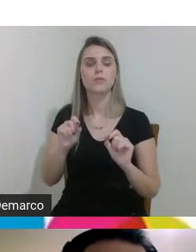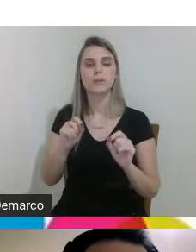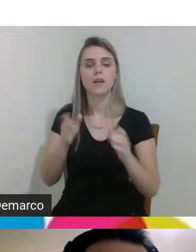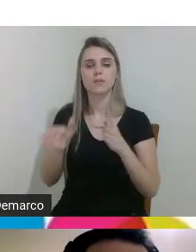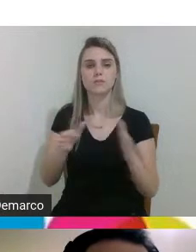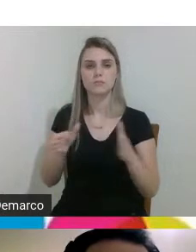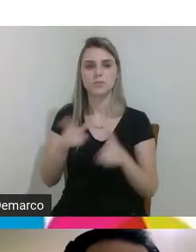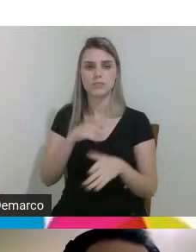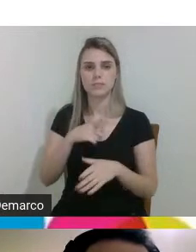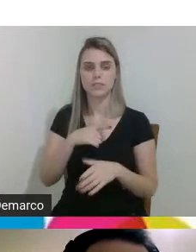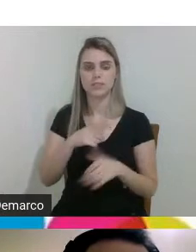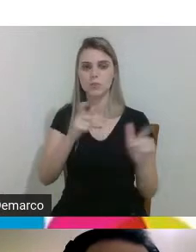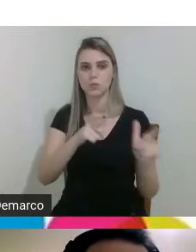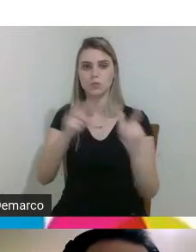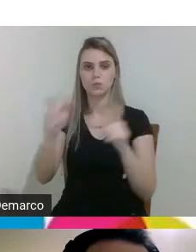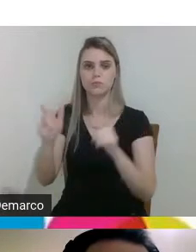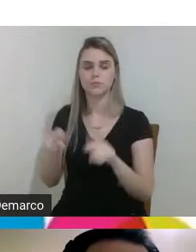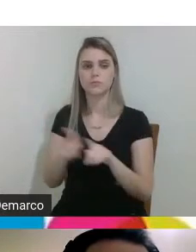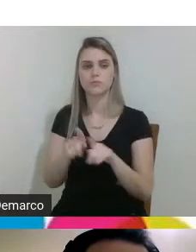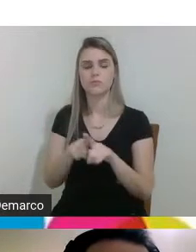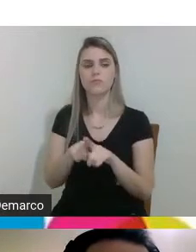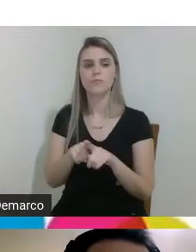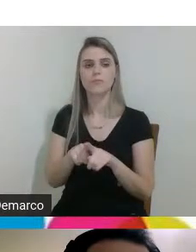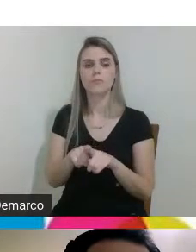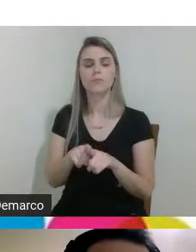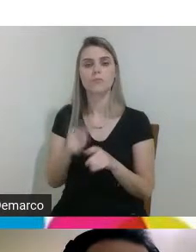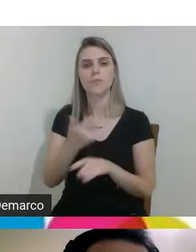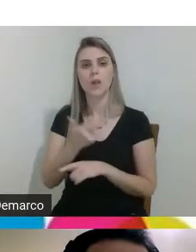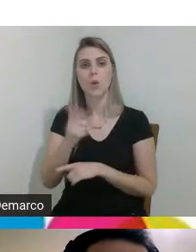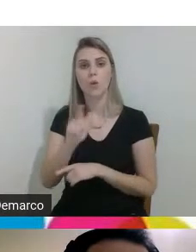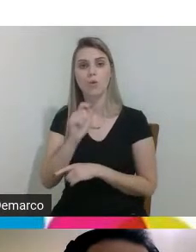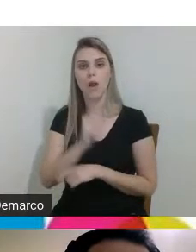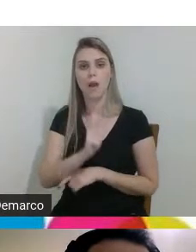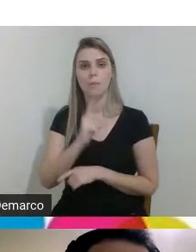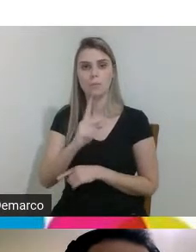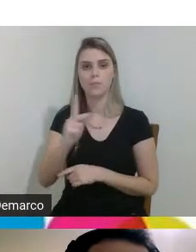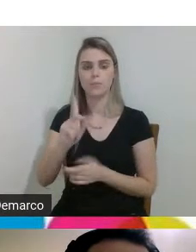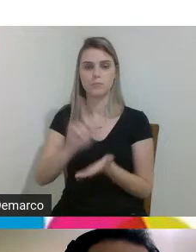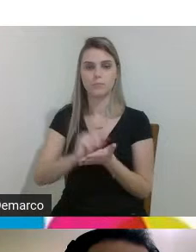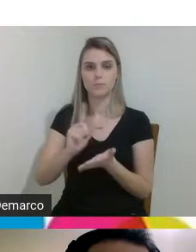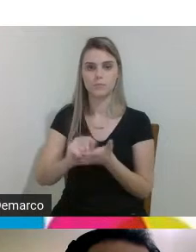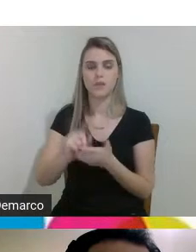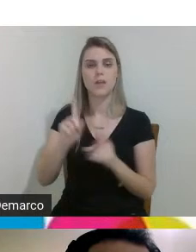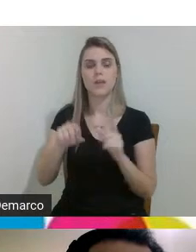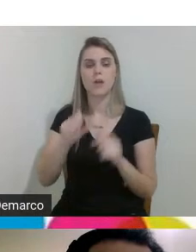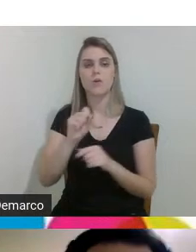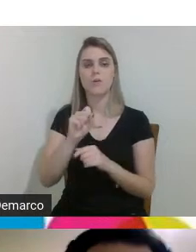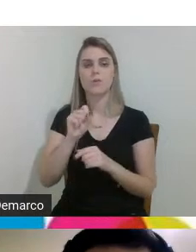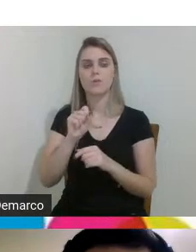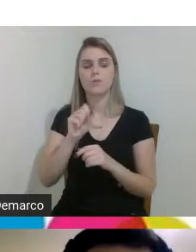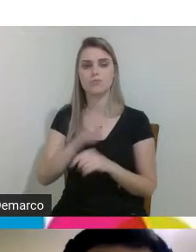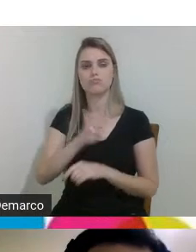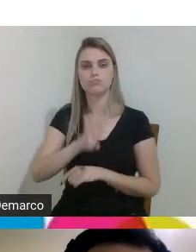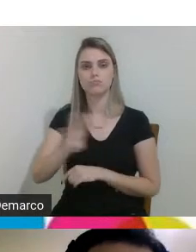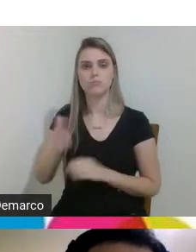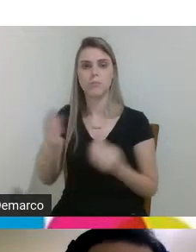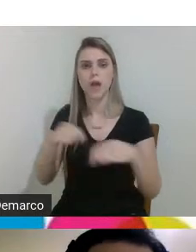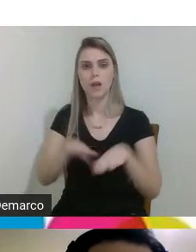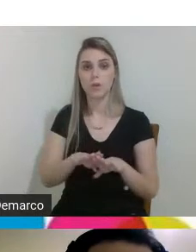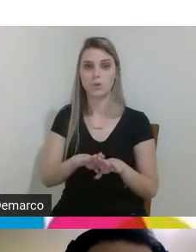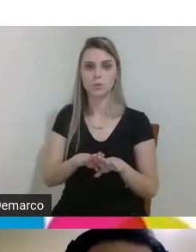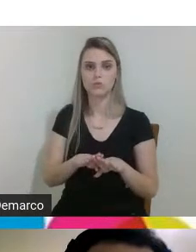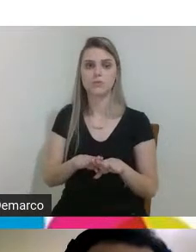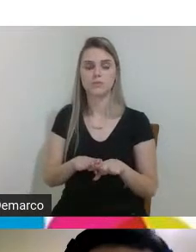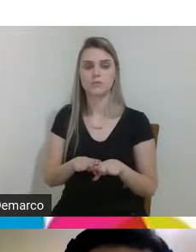Forall que é um aplicativo é um desenvolvimento de um site para a inclusão de